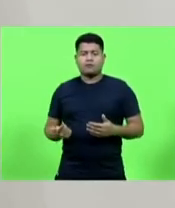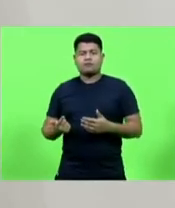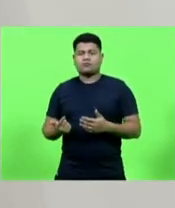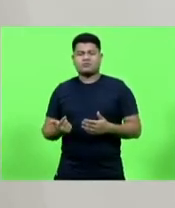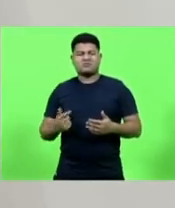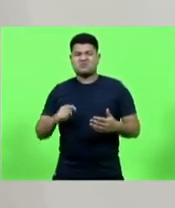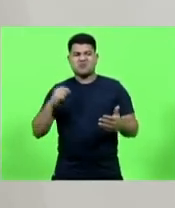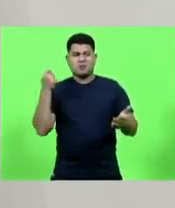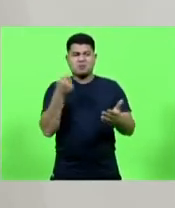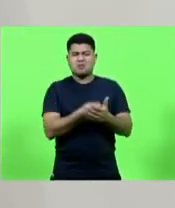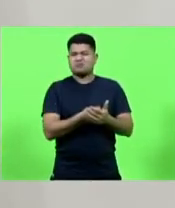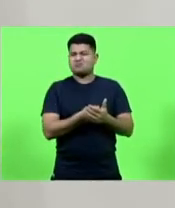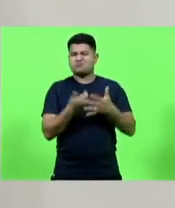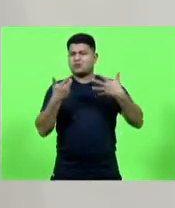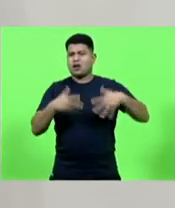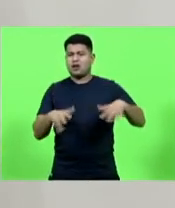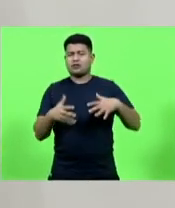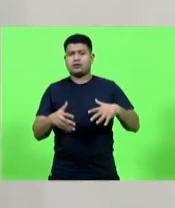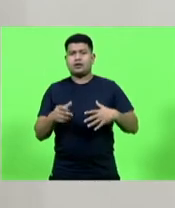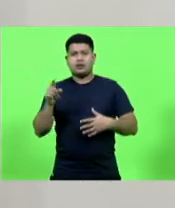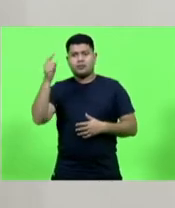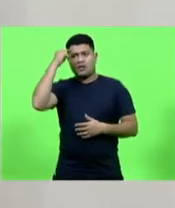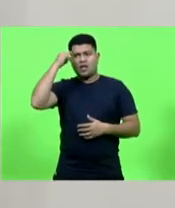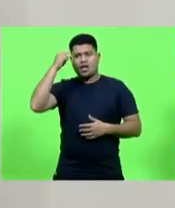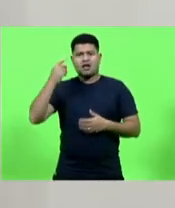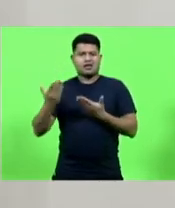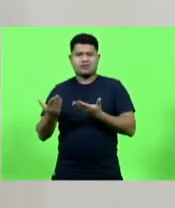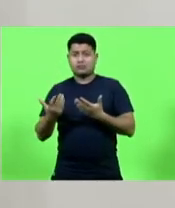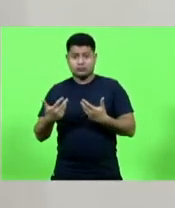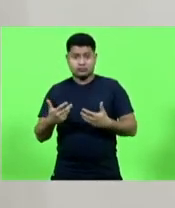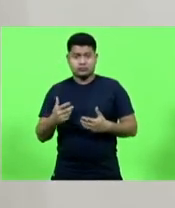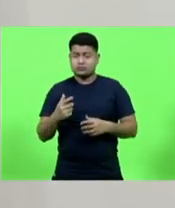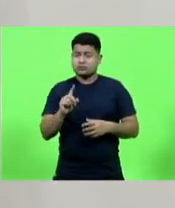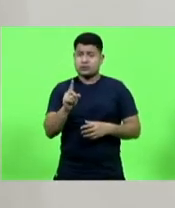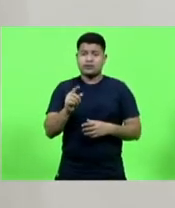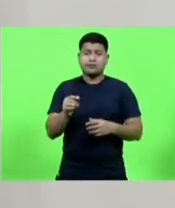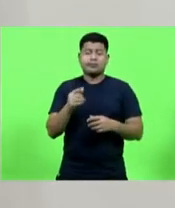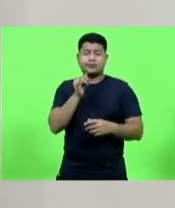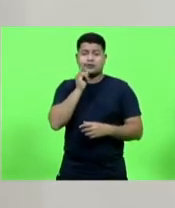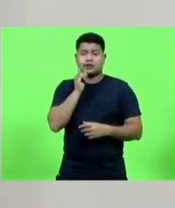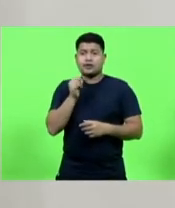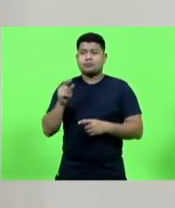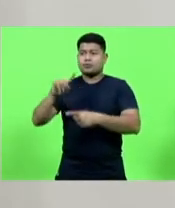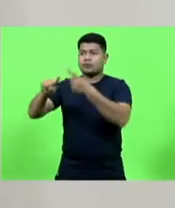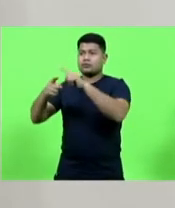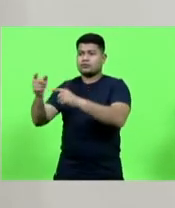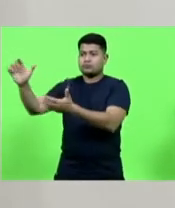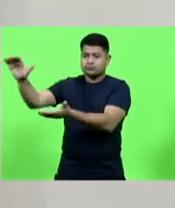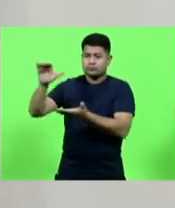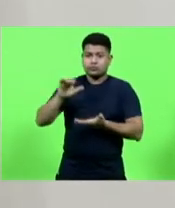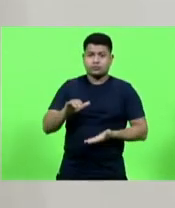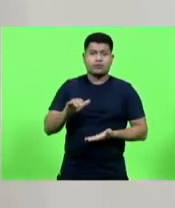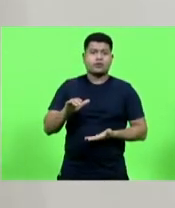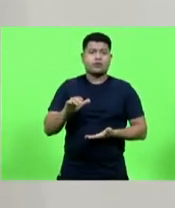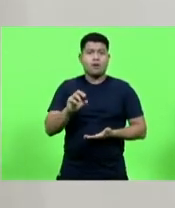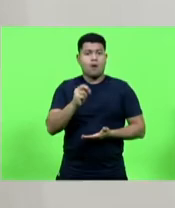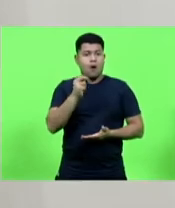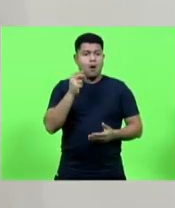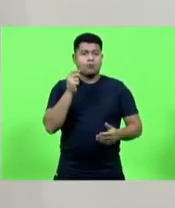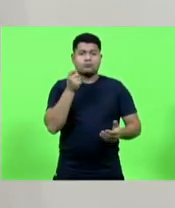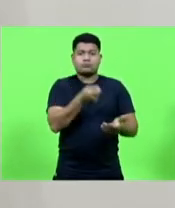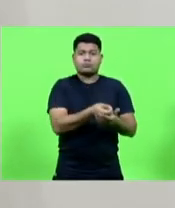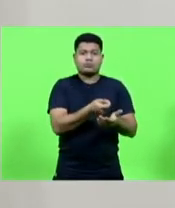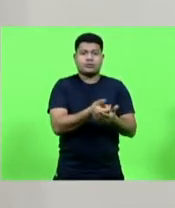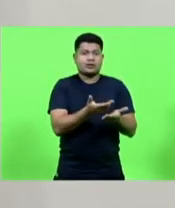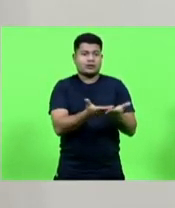porque ele é uma pessoa ruim, ou ele paga o fornecedor, ou paga o colaborador, ou ele não tem